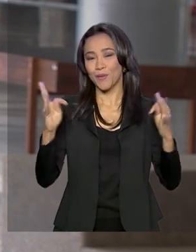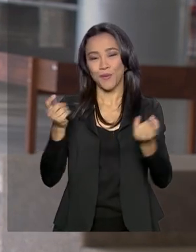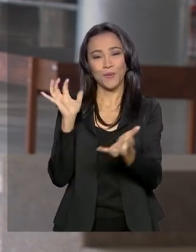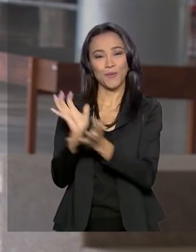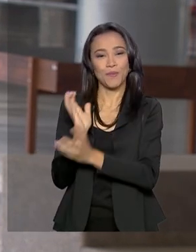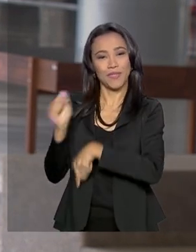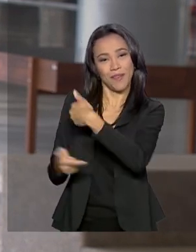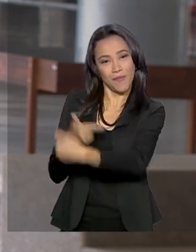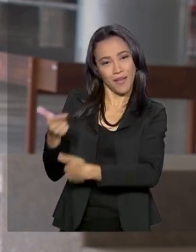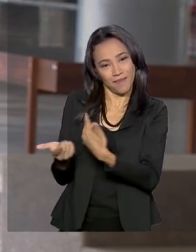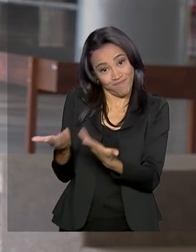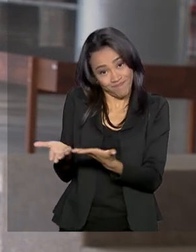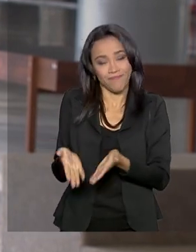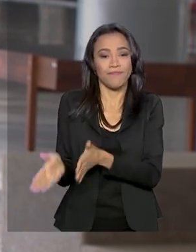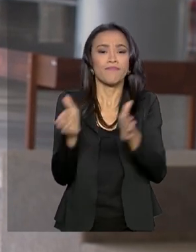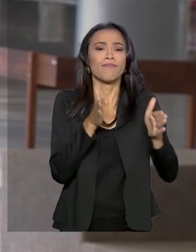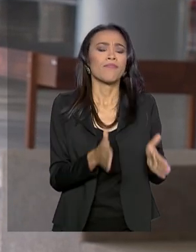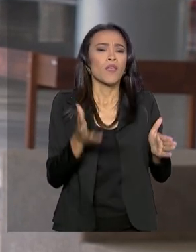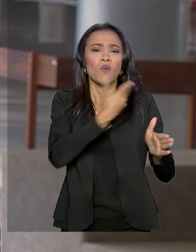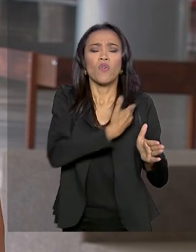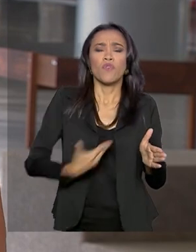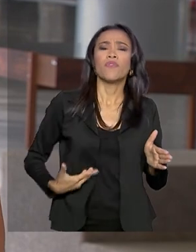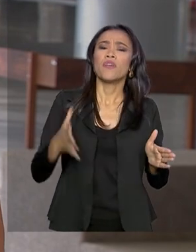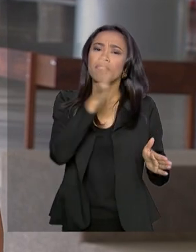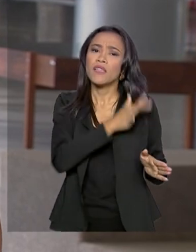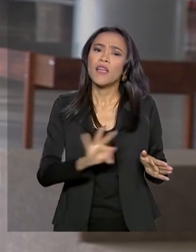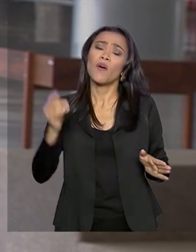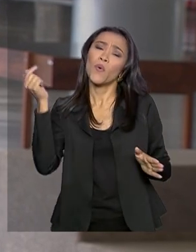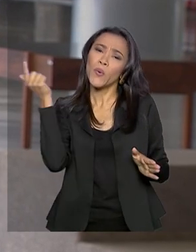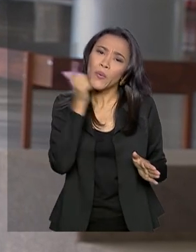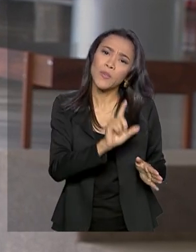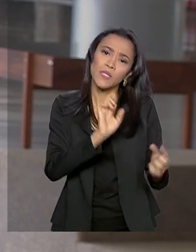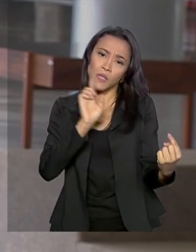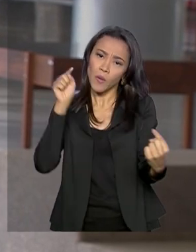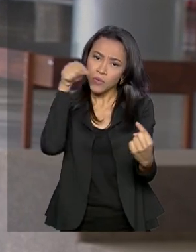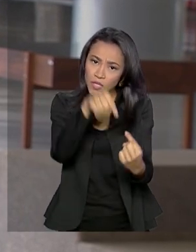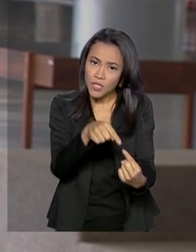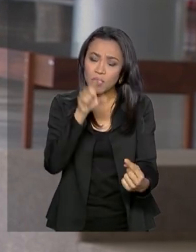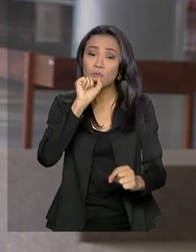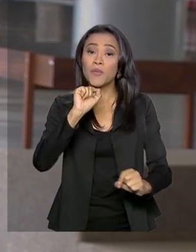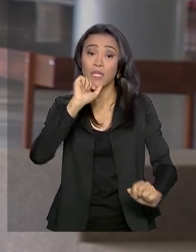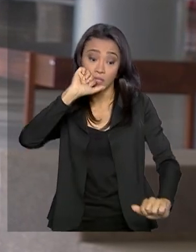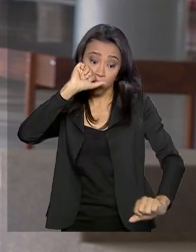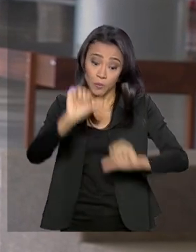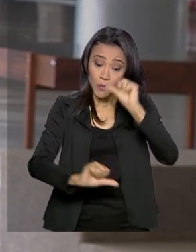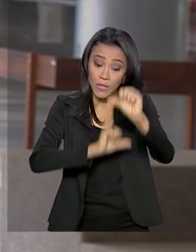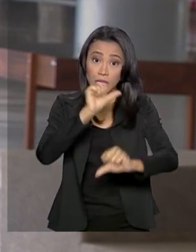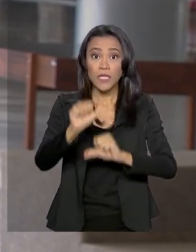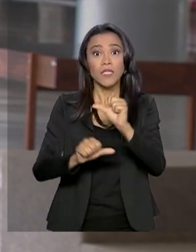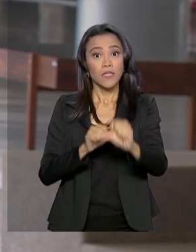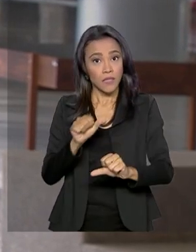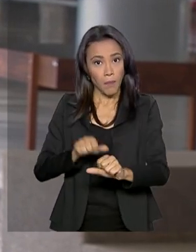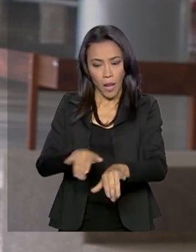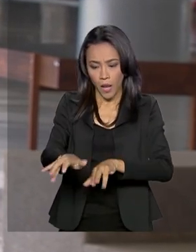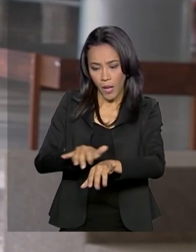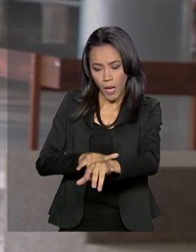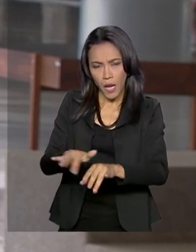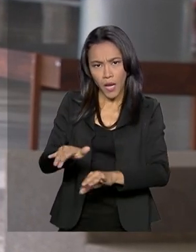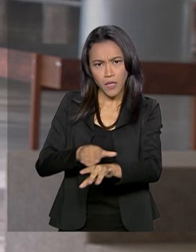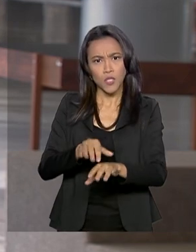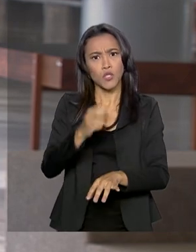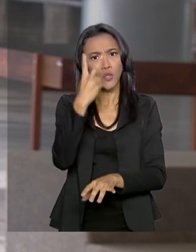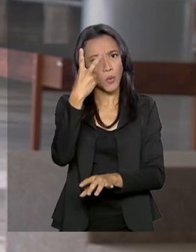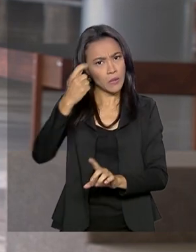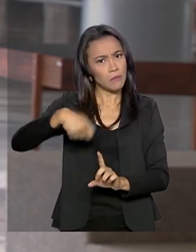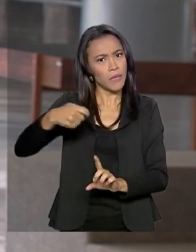equipe. É isso mesmo, o governo federal alcançou a meta anual de transformação digital e olha com dois meses de